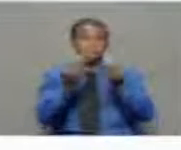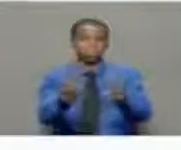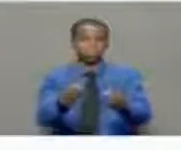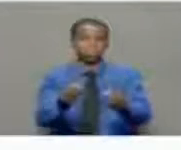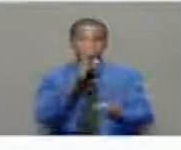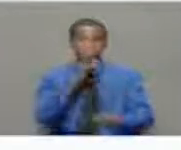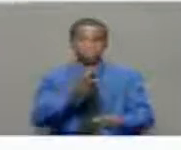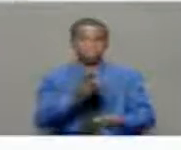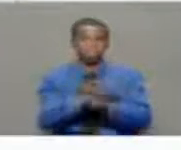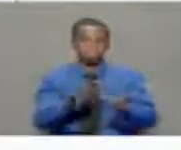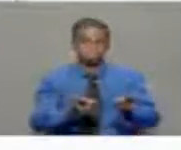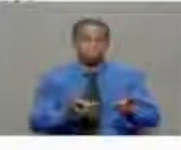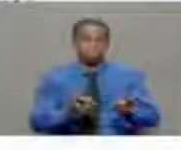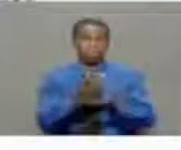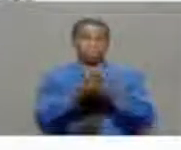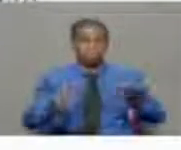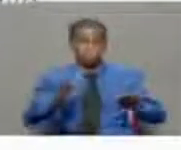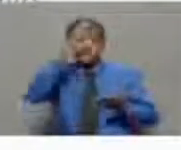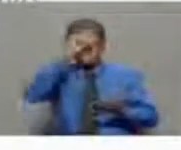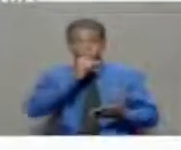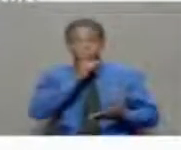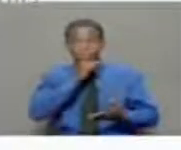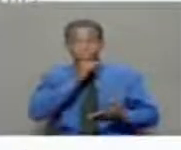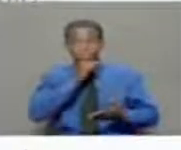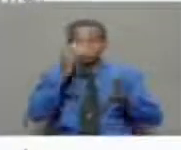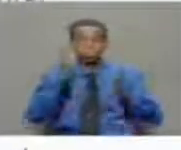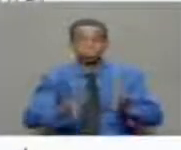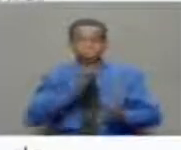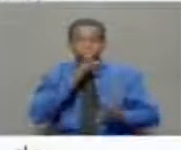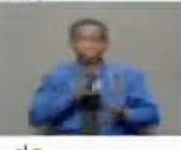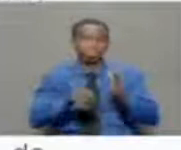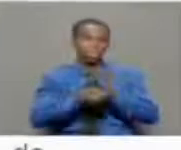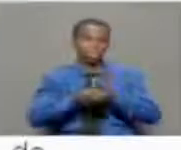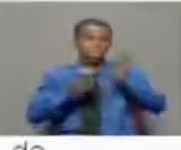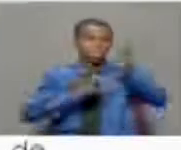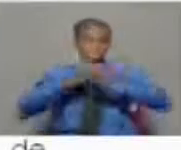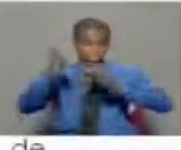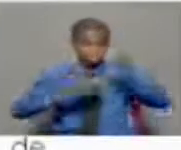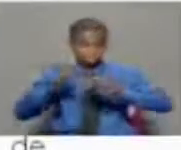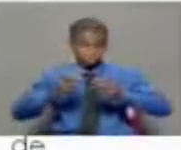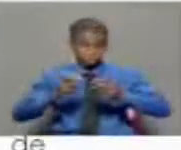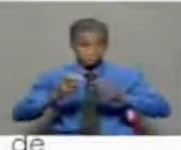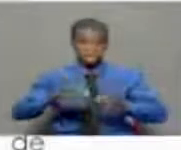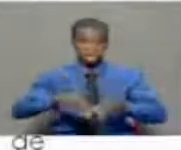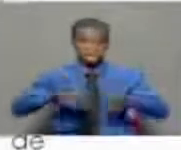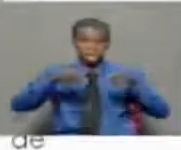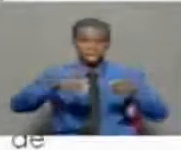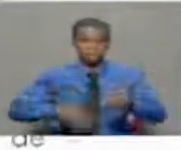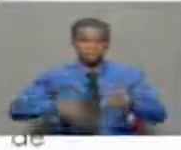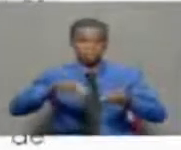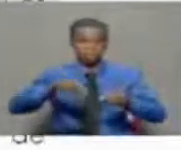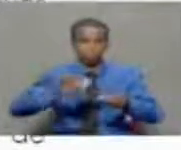públicos, designadamente, fábrica de cimento. Fábrica de montagem de veículos